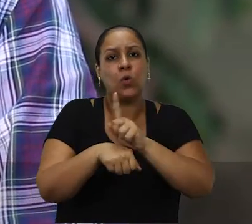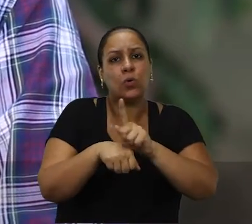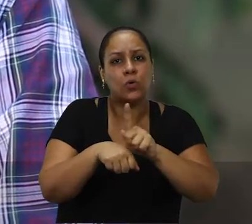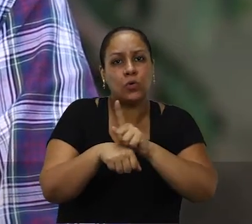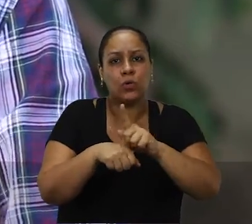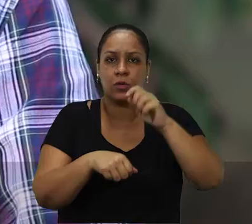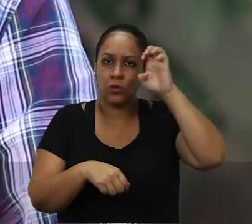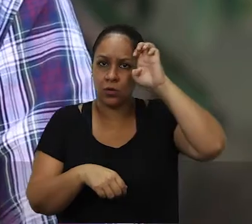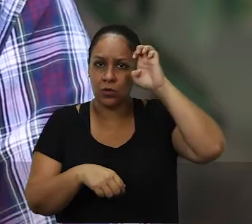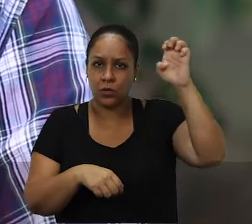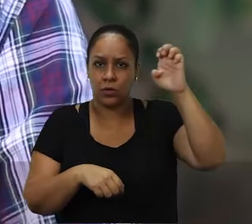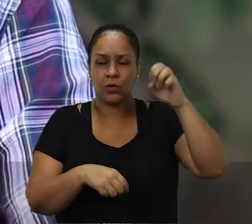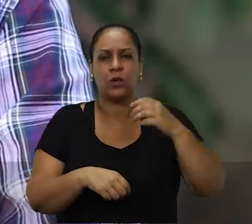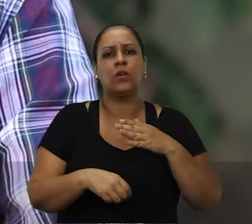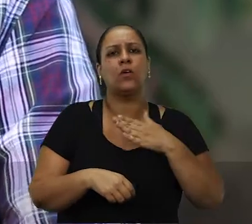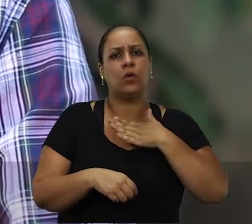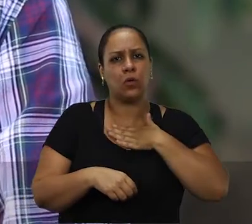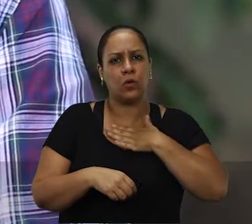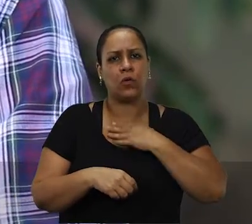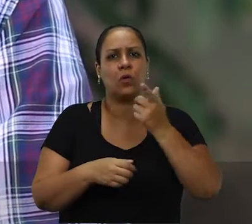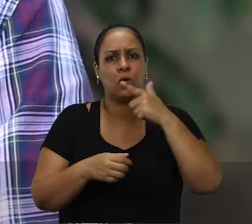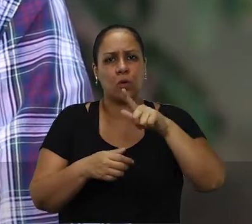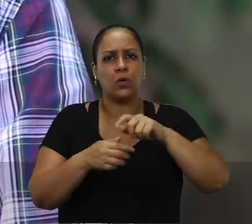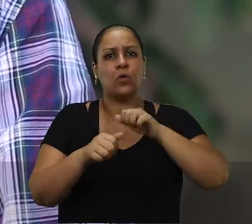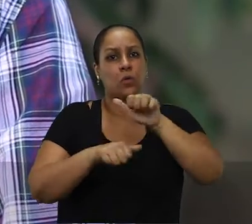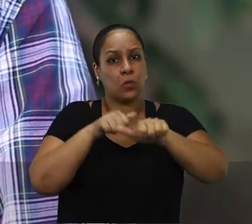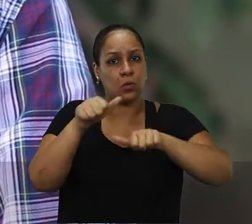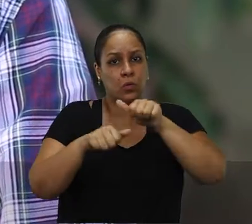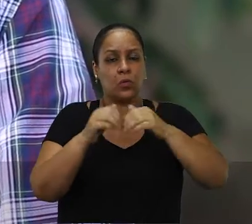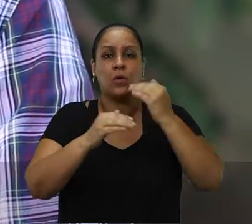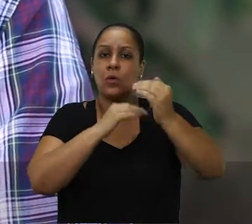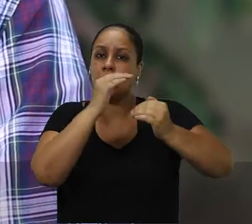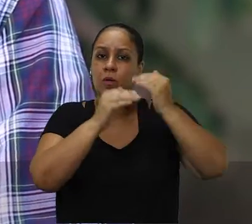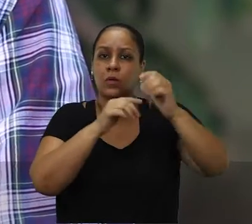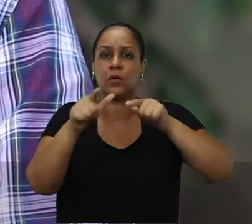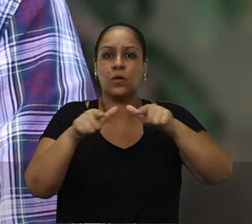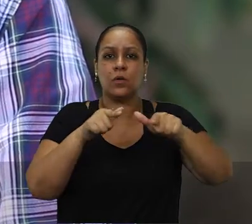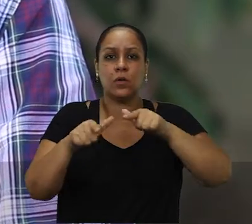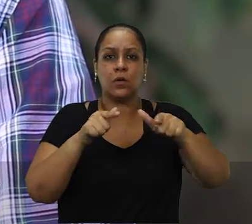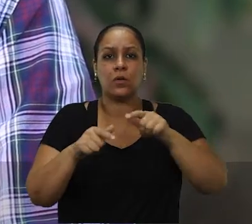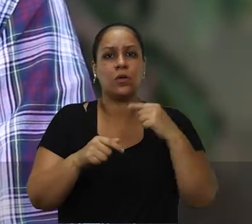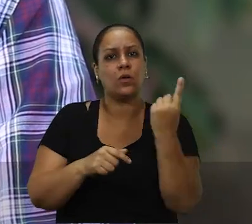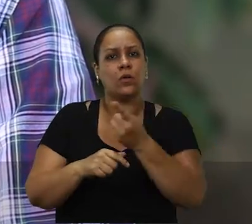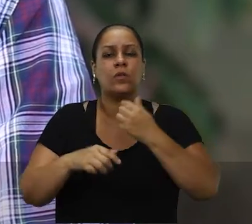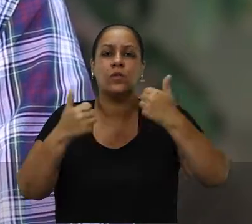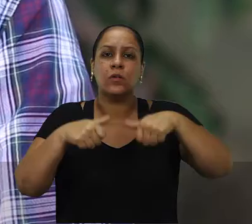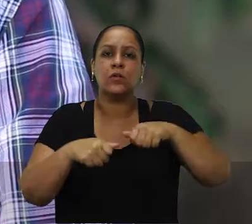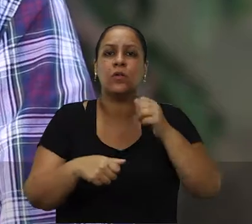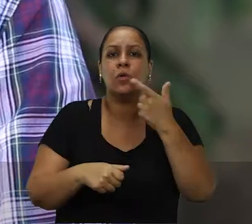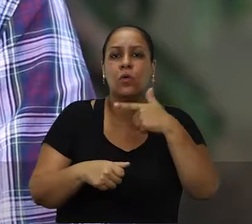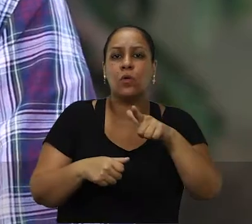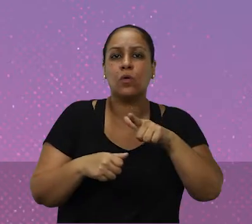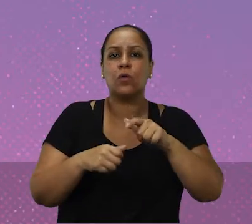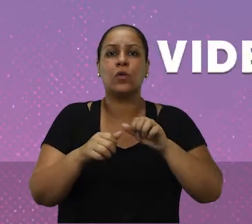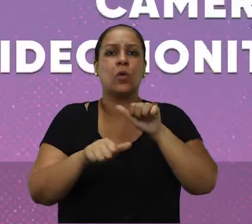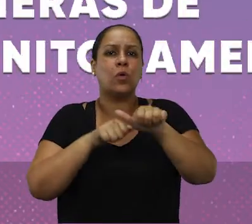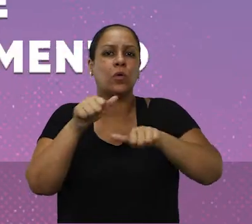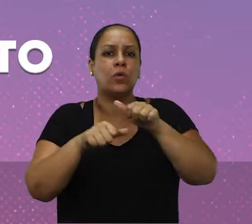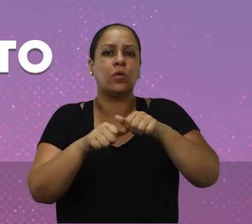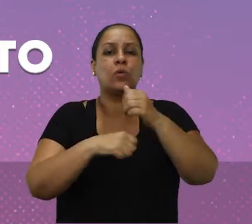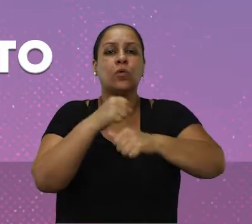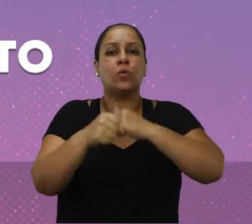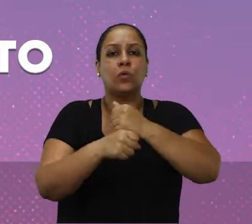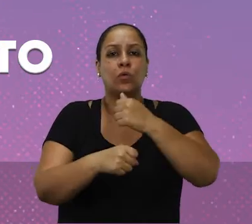Edinho, né, que me deu total autonomia para desenvolver o trabalho, nós estamos conseguindo reverter. Em